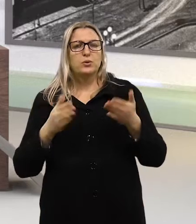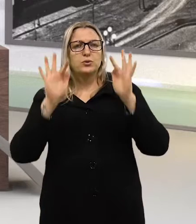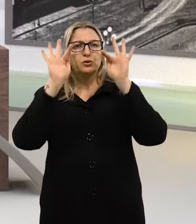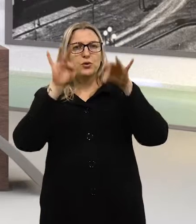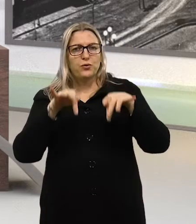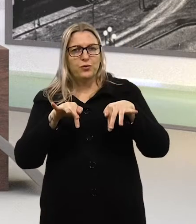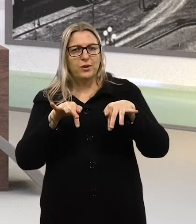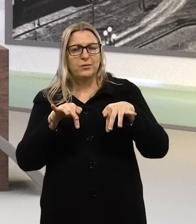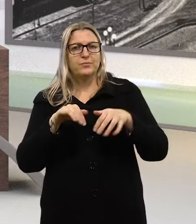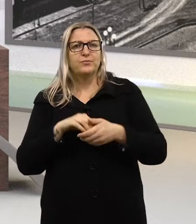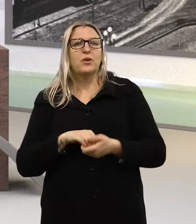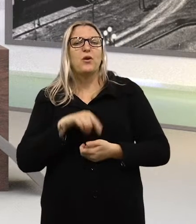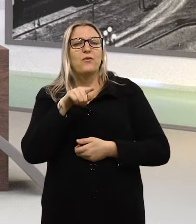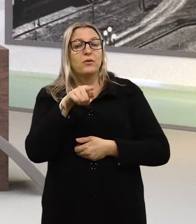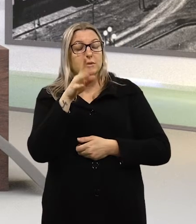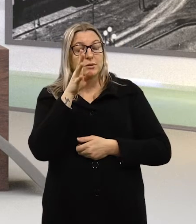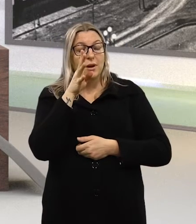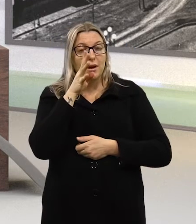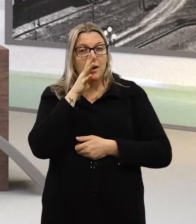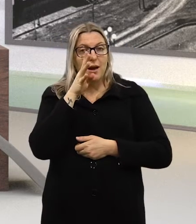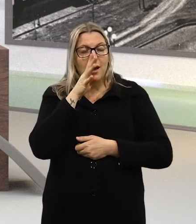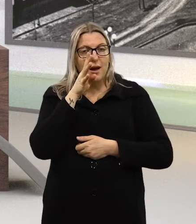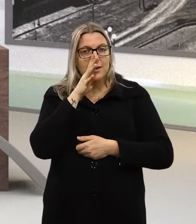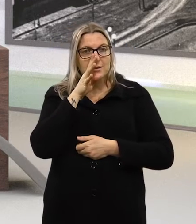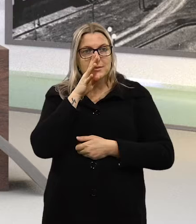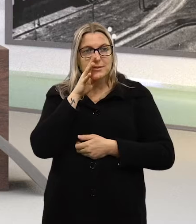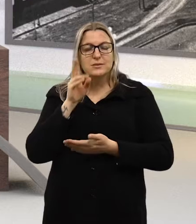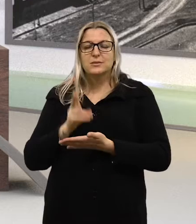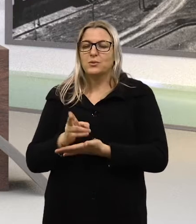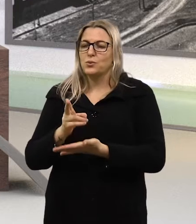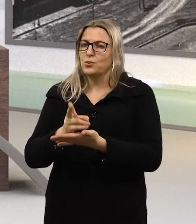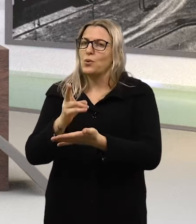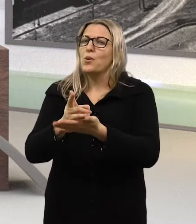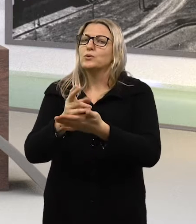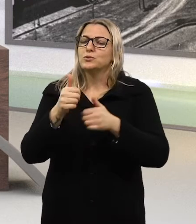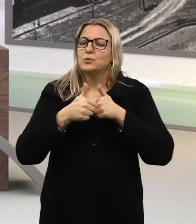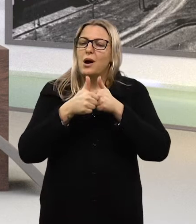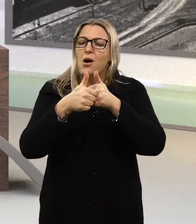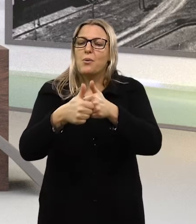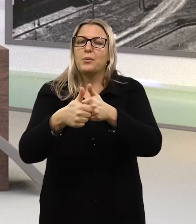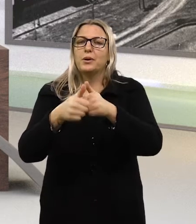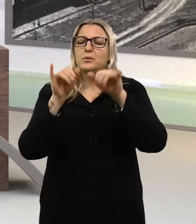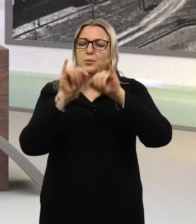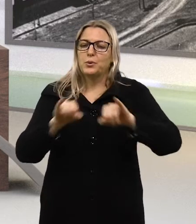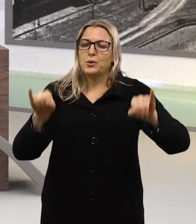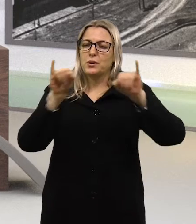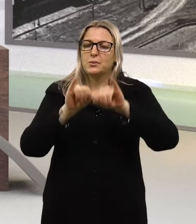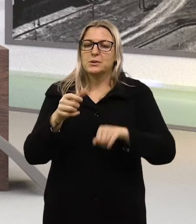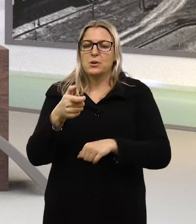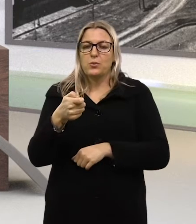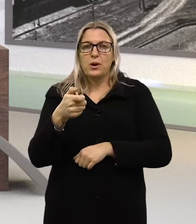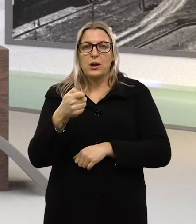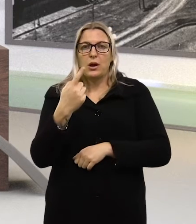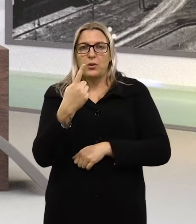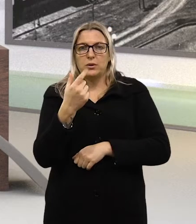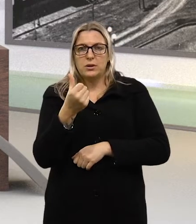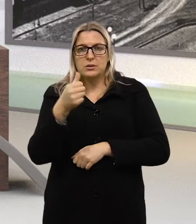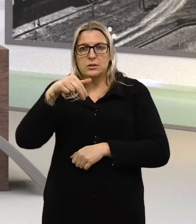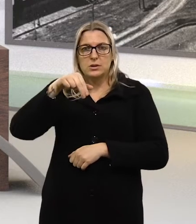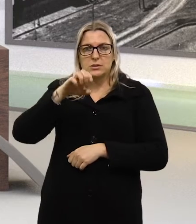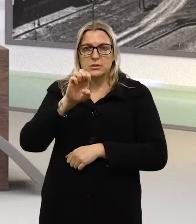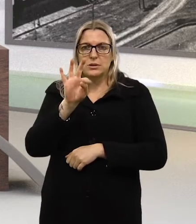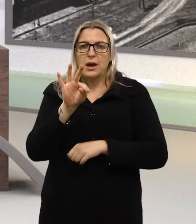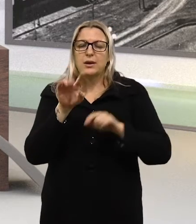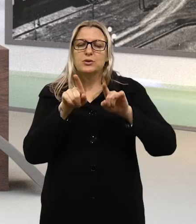Hoje a gente vai ficando por aqui. A você que está com a gente, siga acompanhando a nossa programação pelo canal